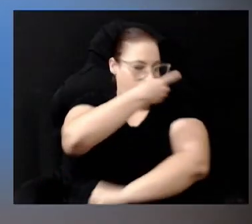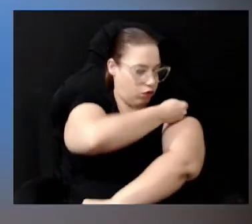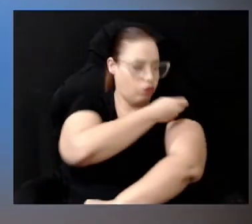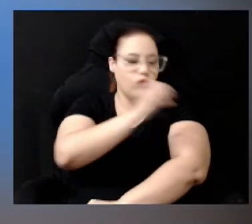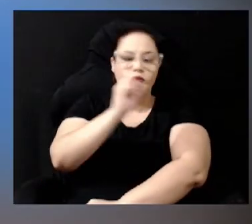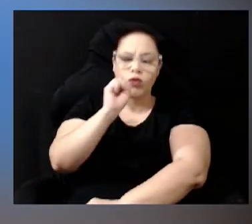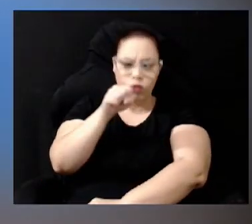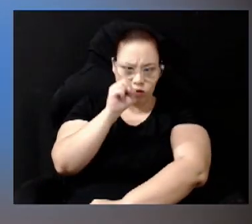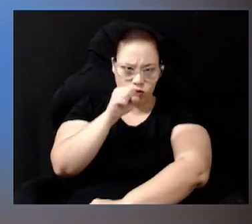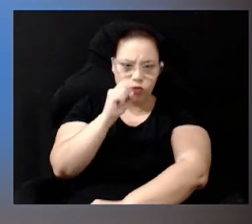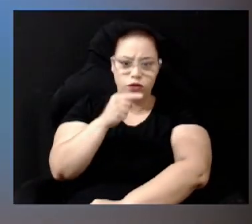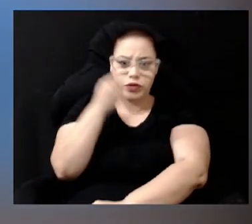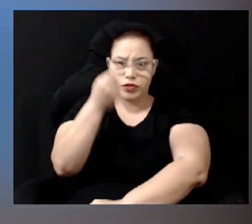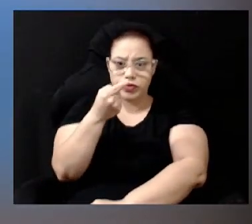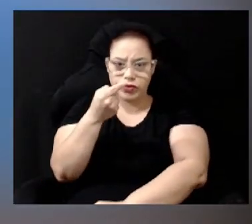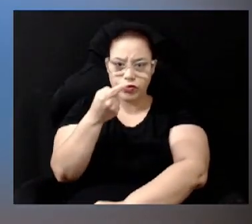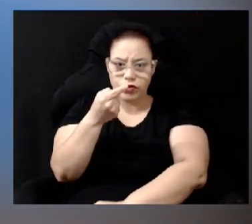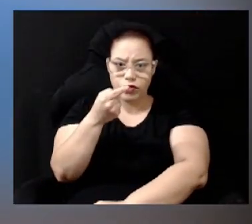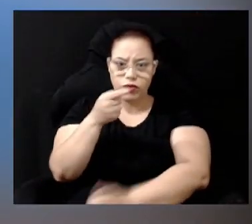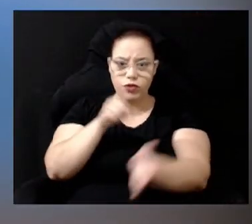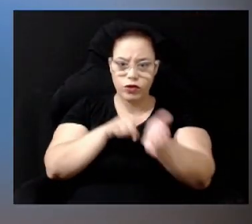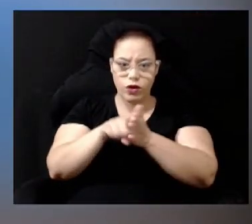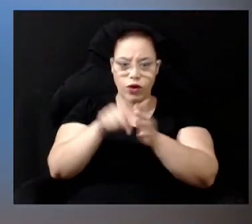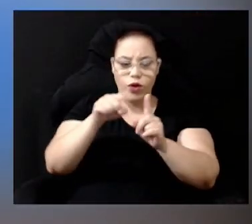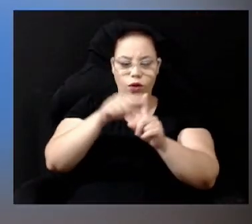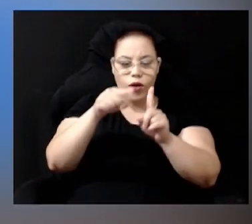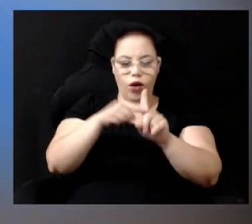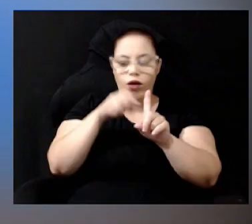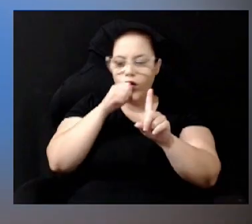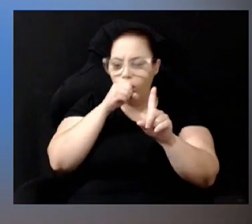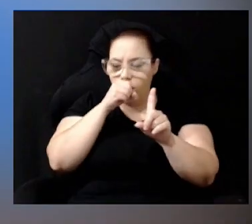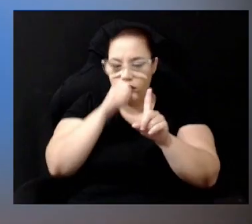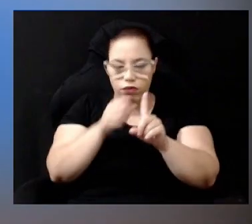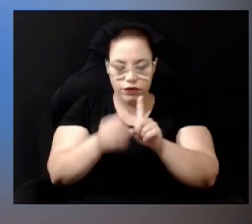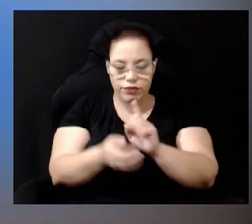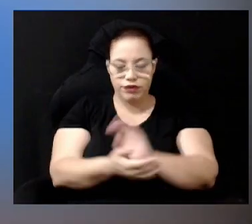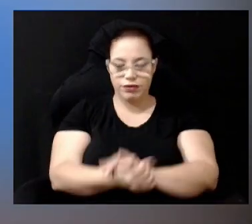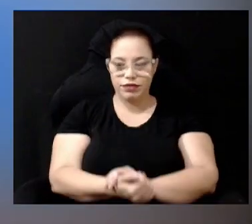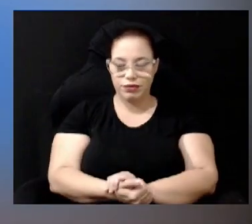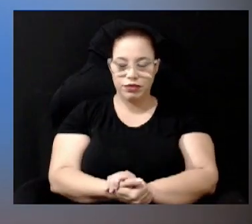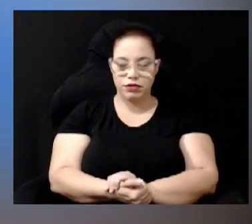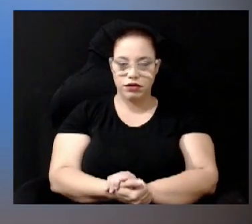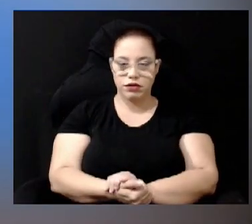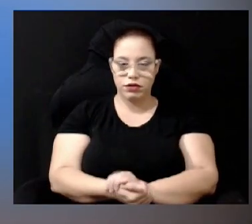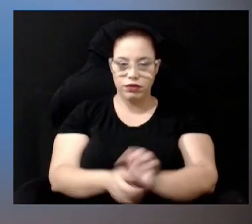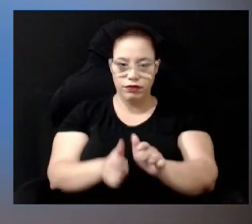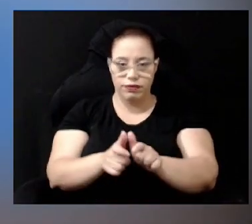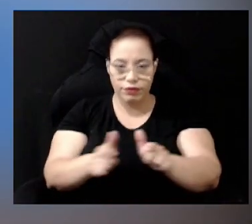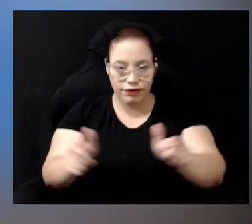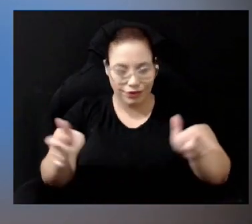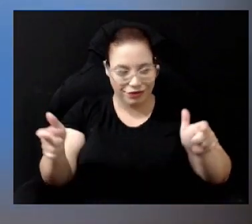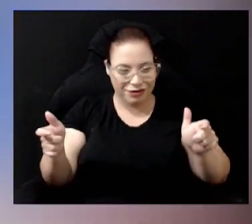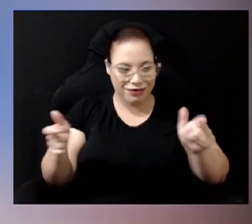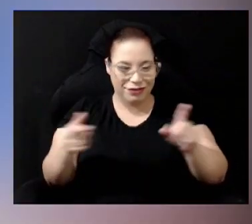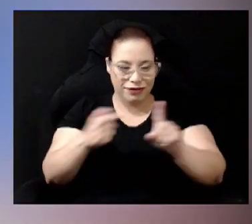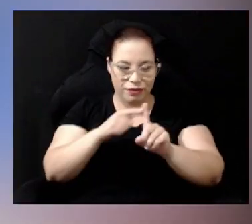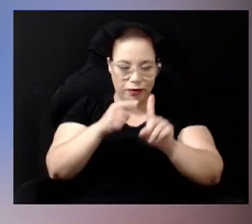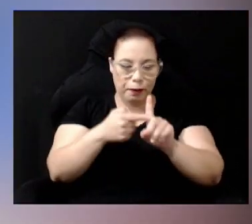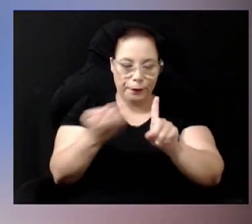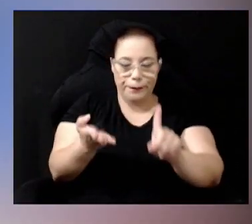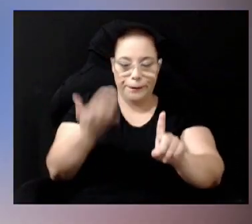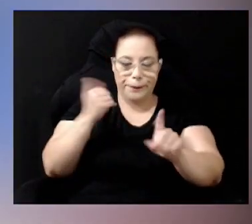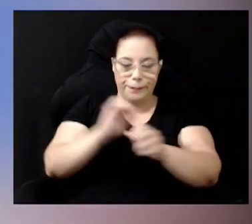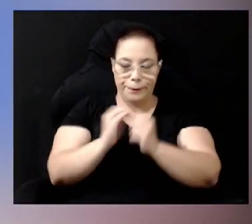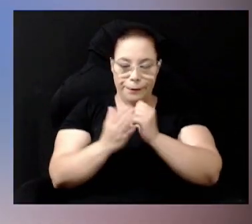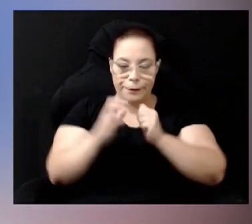indicação da vacina são as gestantes Desde que começou a ter aumento dos casos de coqueluche até antes da pandemia passou a ser